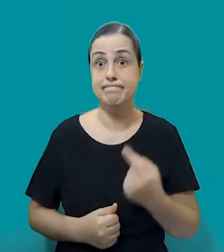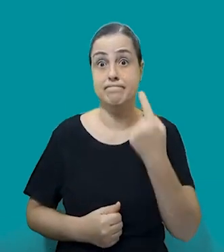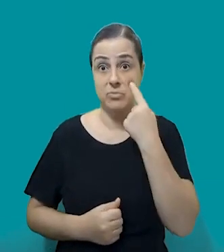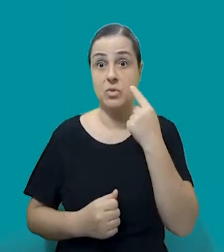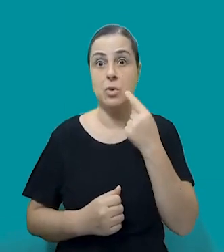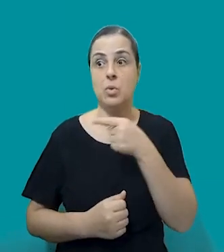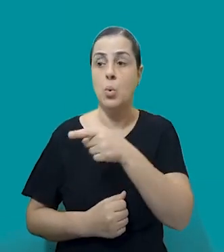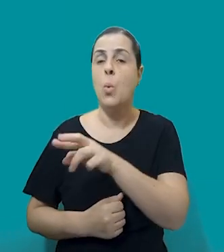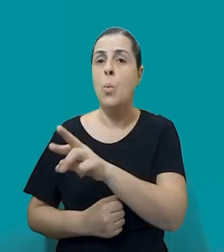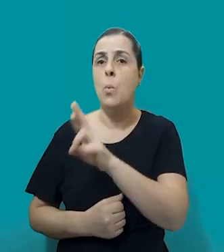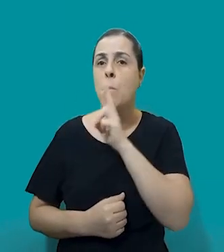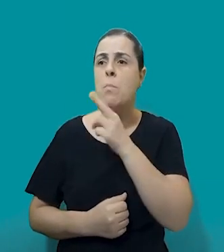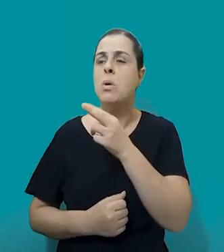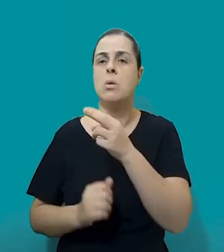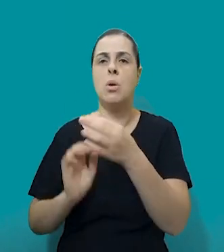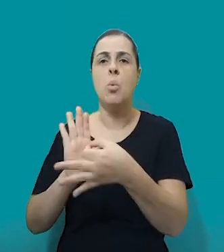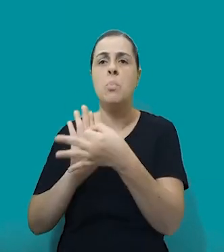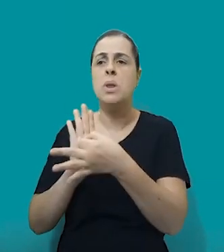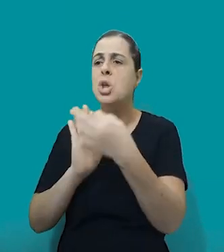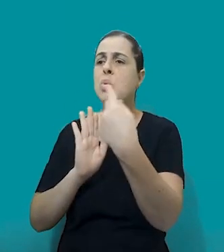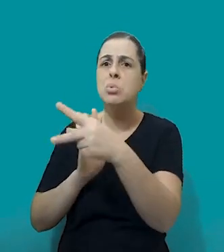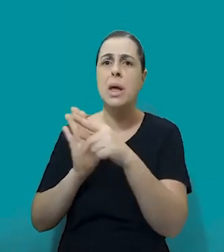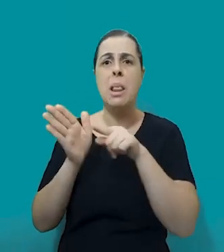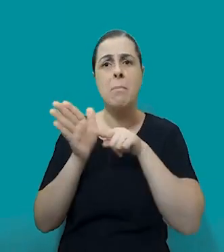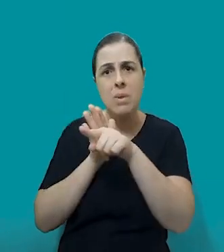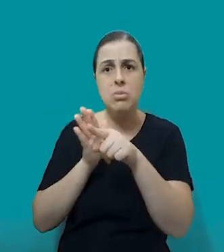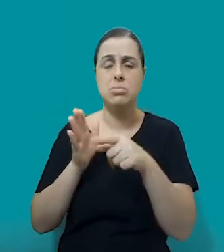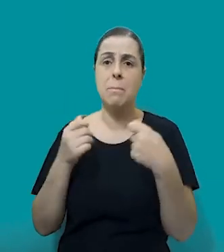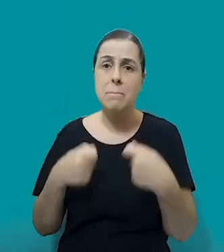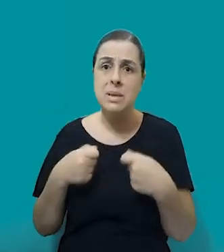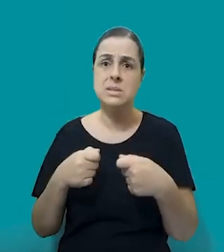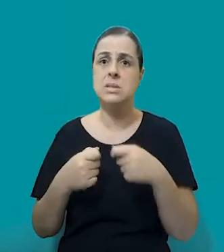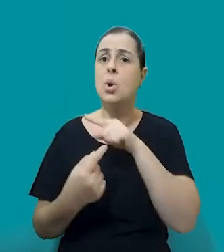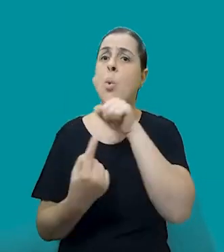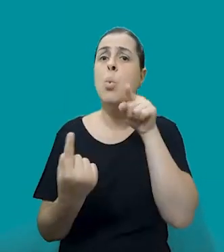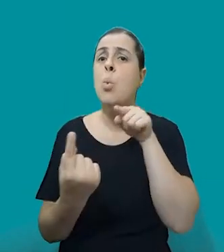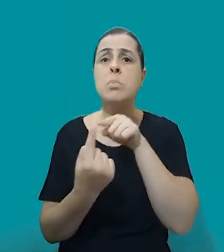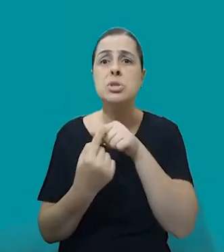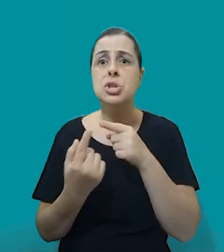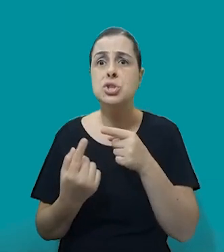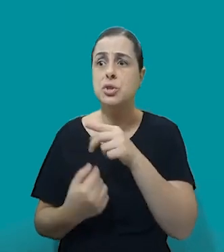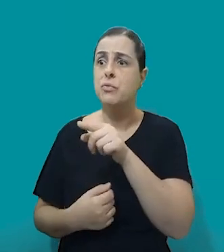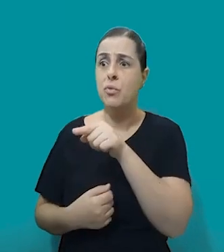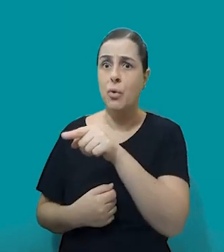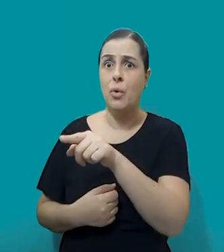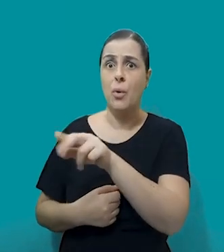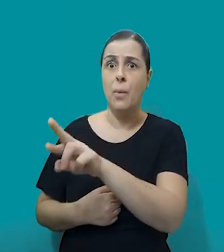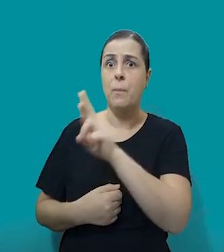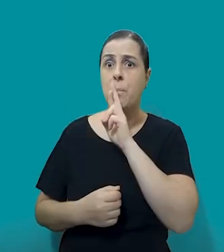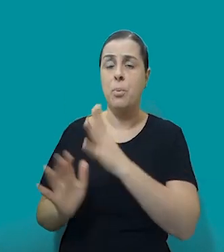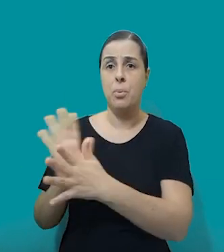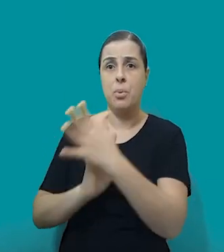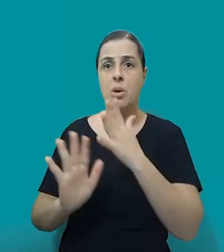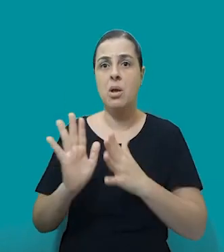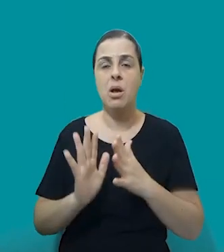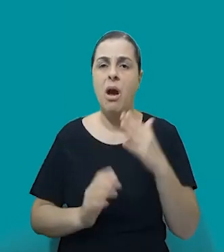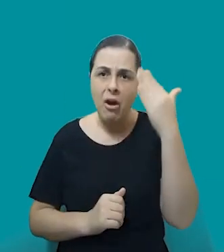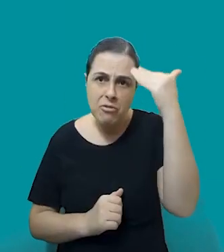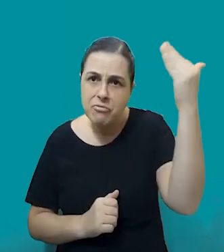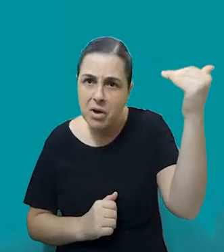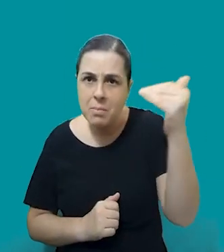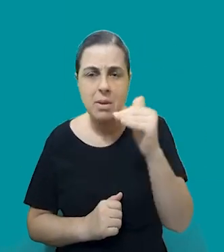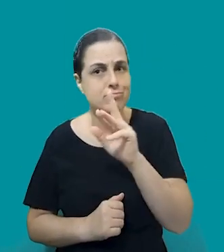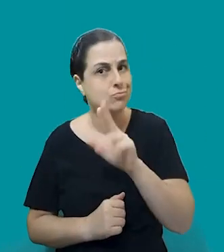vista da vítima, e perguntar para ela o que ela quer, qual é o objetivo dela ali naquela situação. E não vai ser fama,